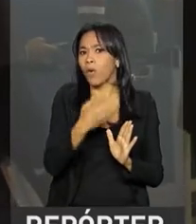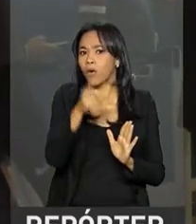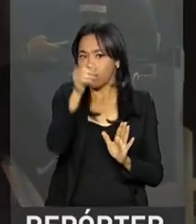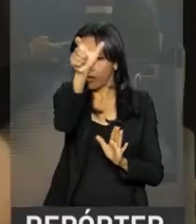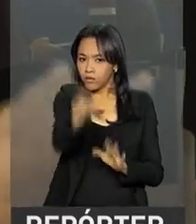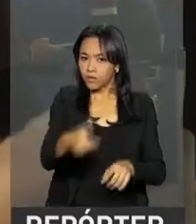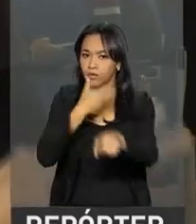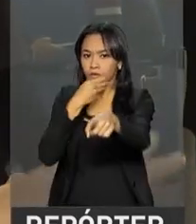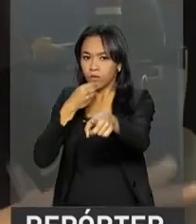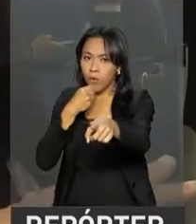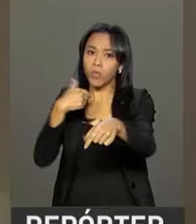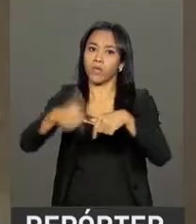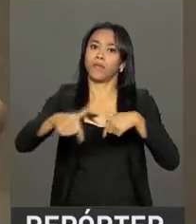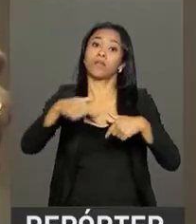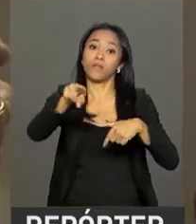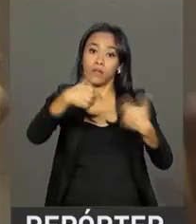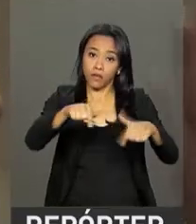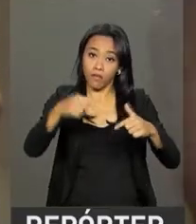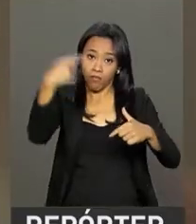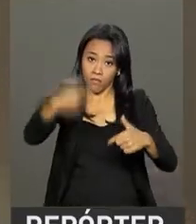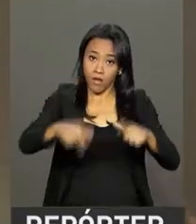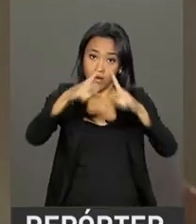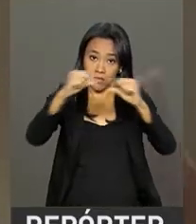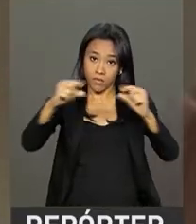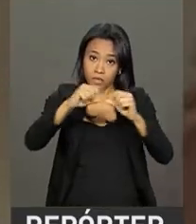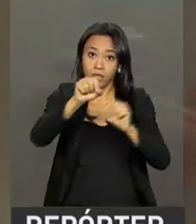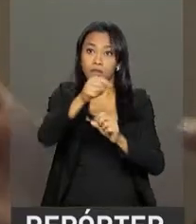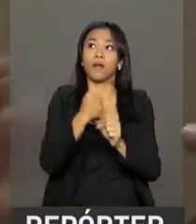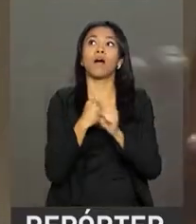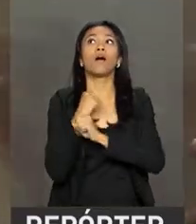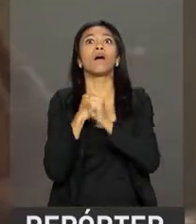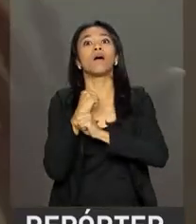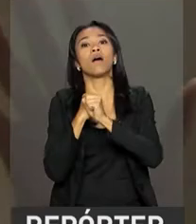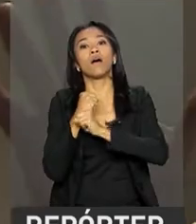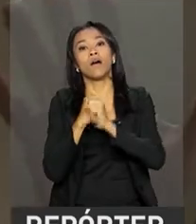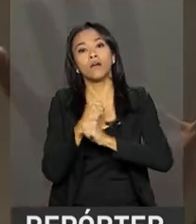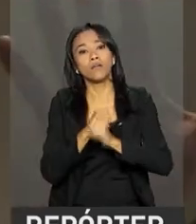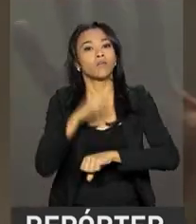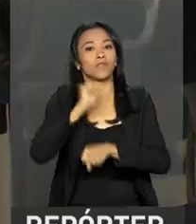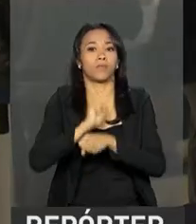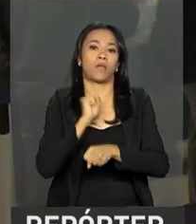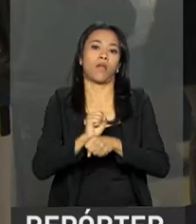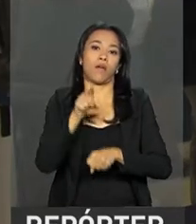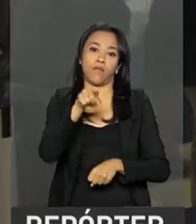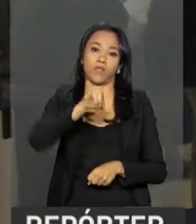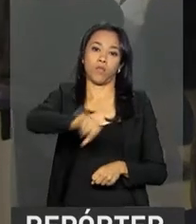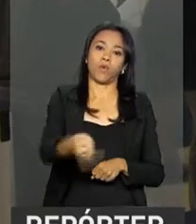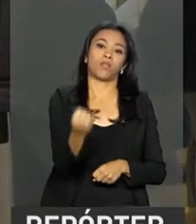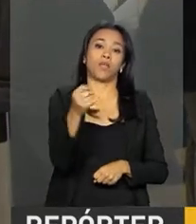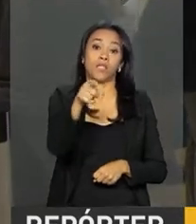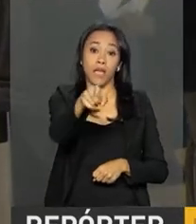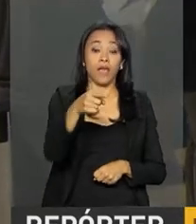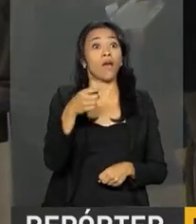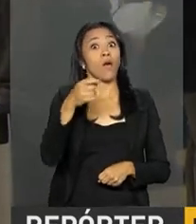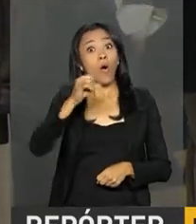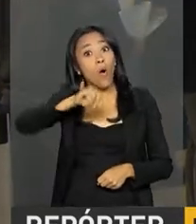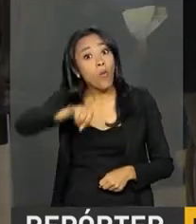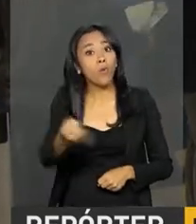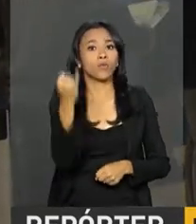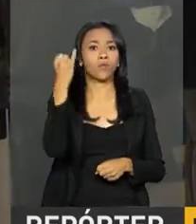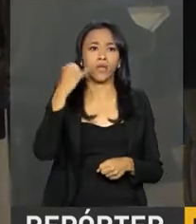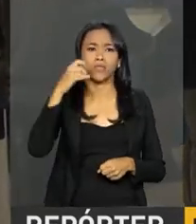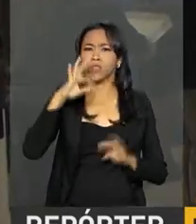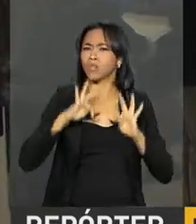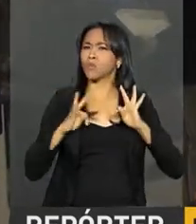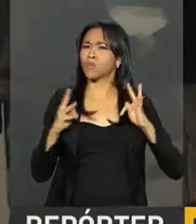servidor público do Distrito Federal, que há anos aguardava por essa oportunidade. Essa é uma grande oportunidade que todos